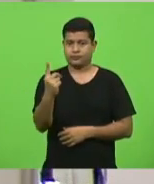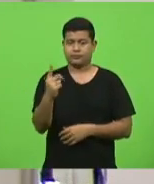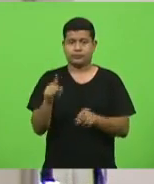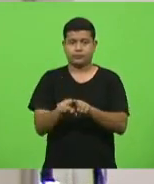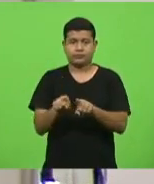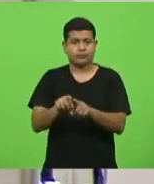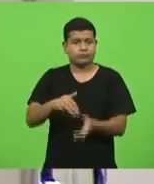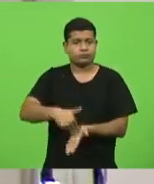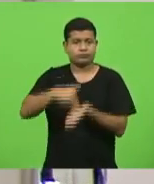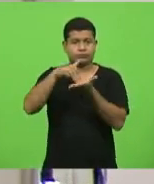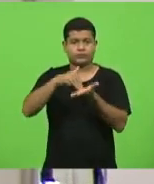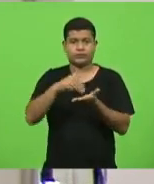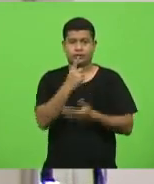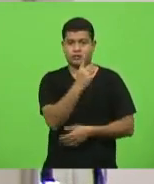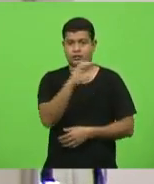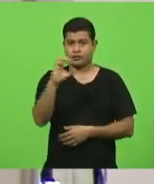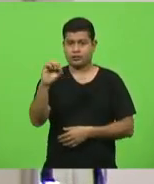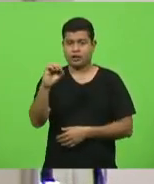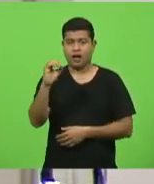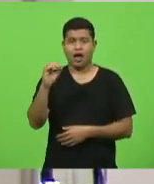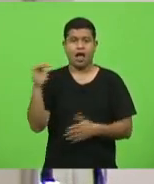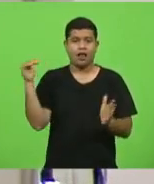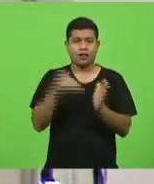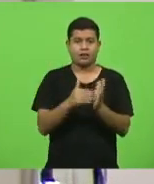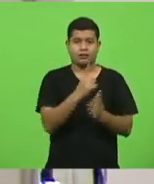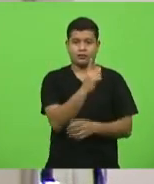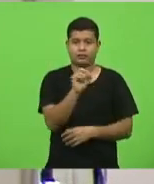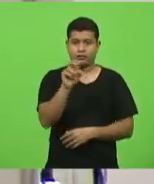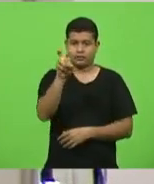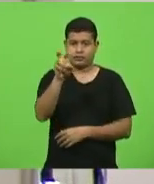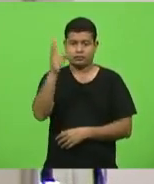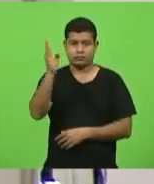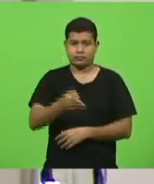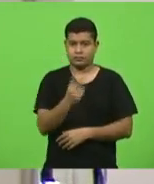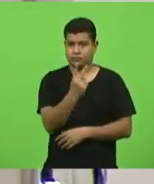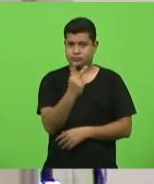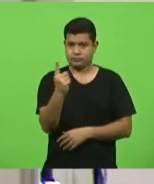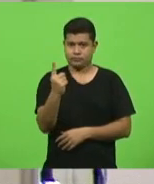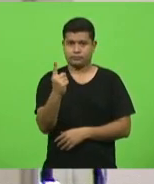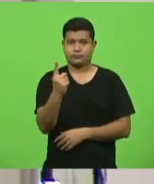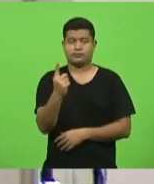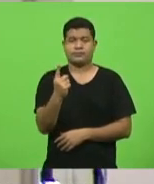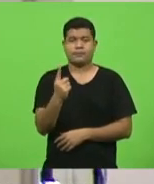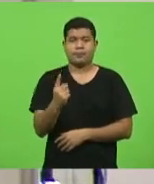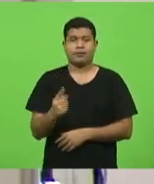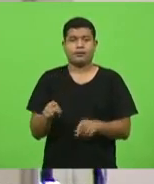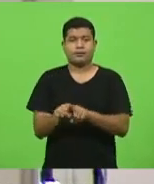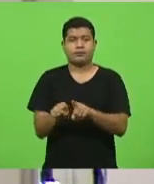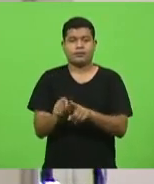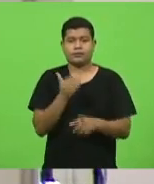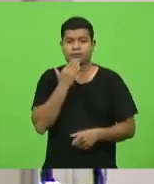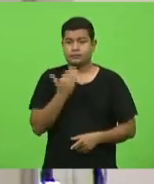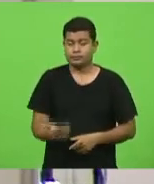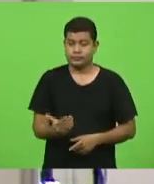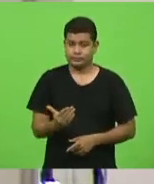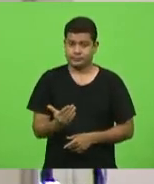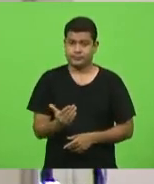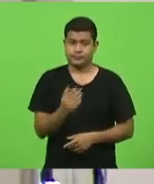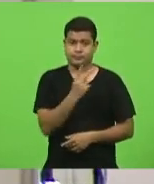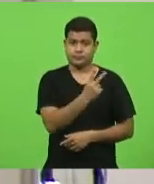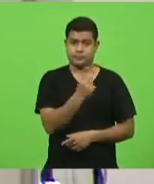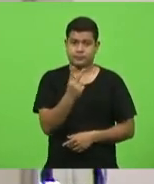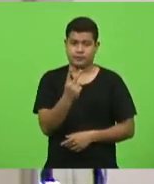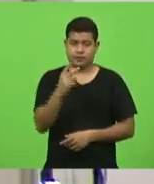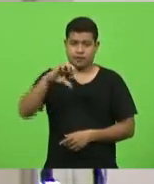moções números 100 a 105-2021, bem como os requerimentos números 229 e